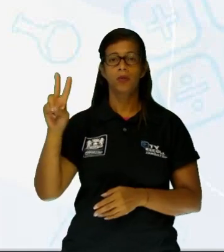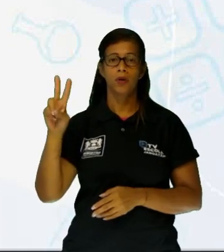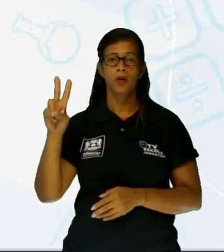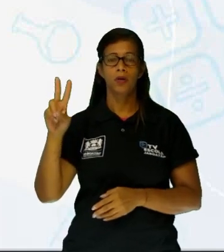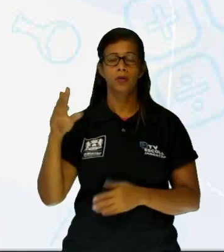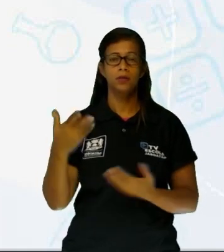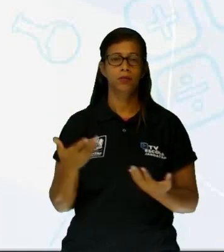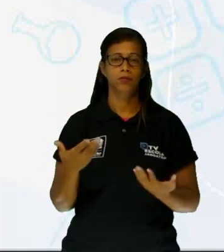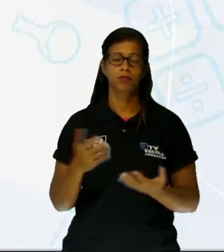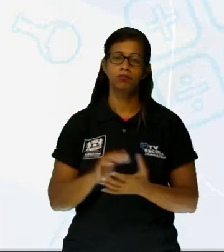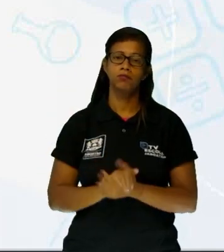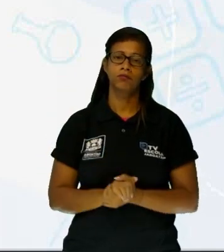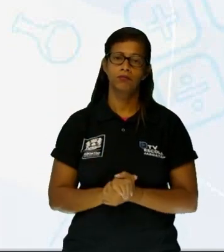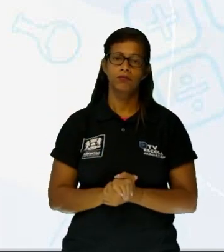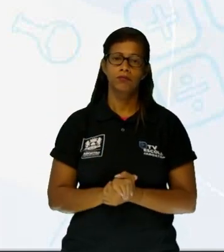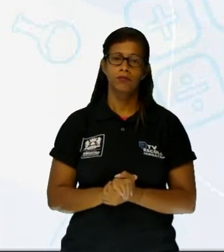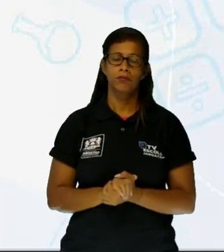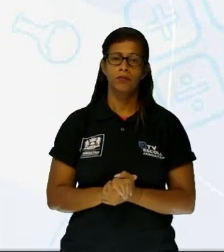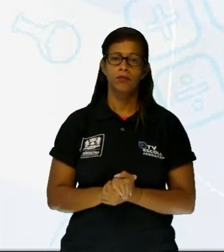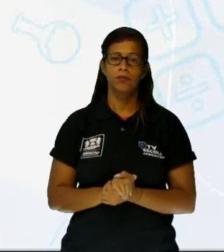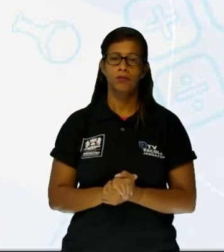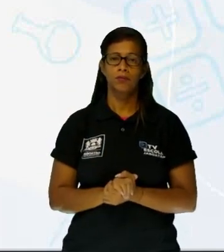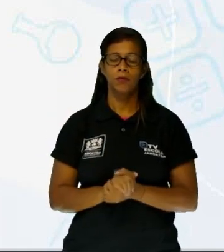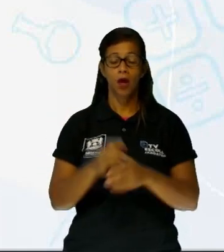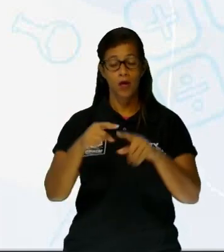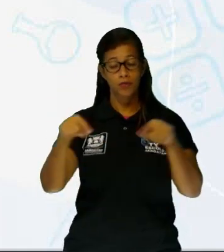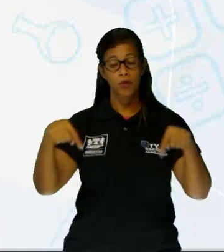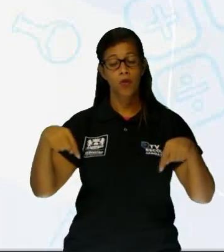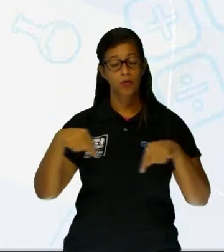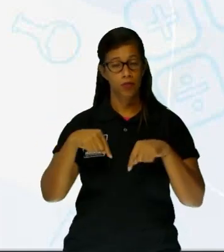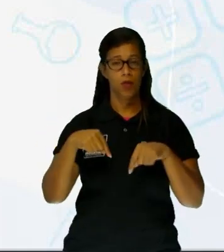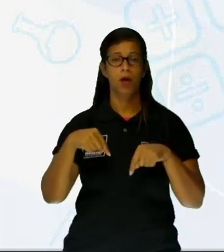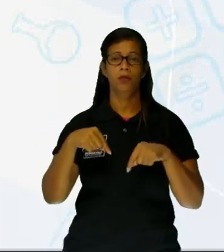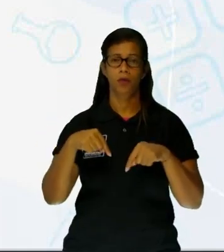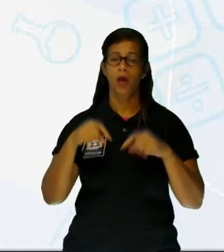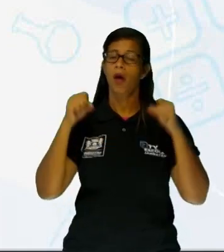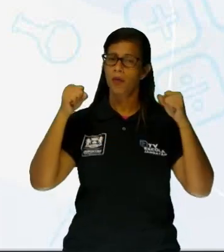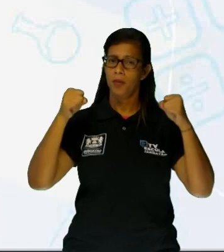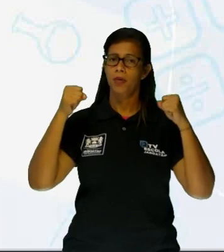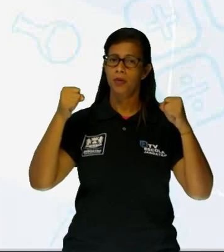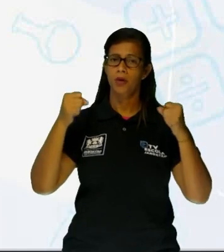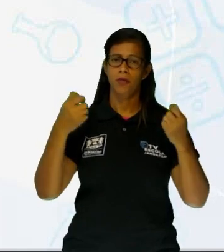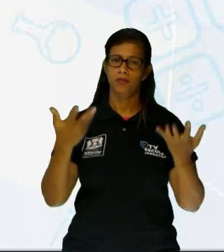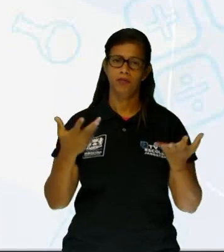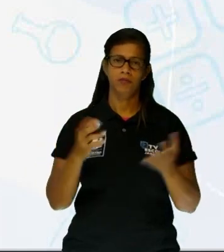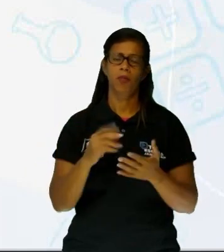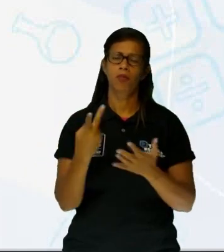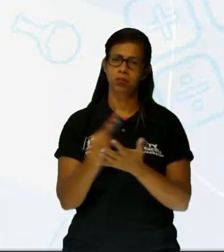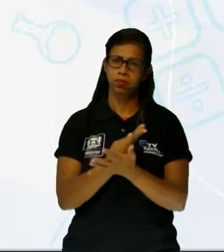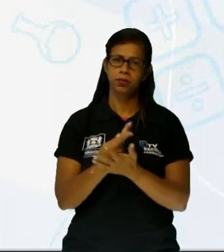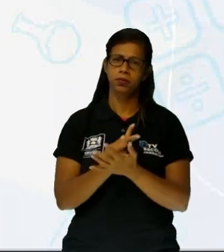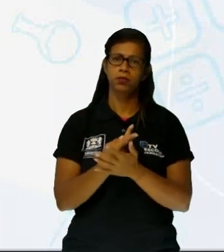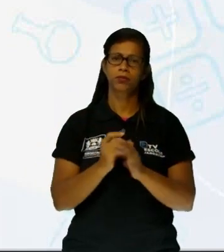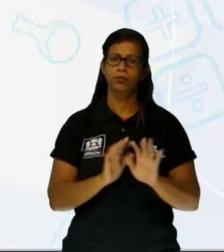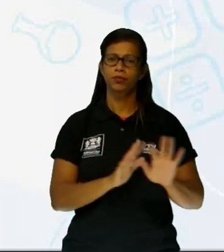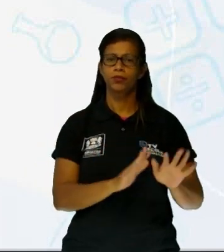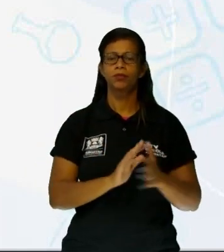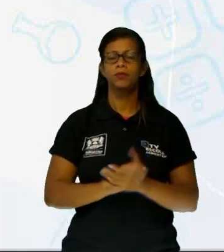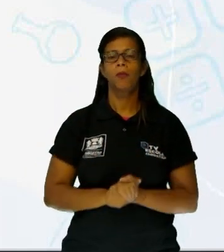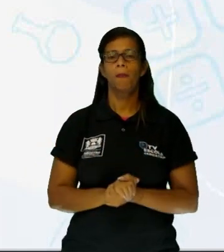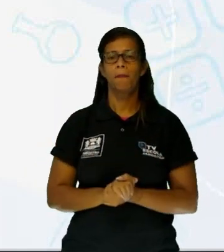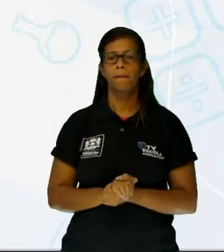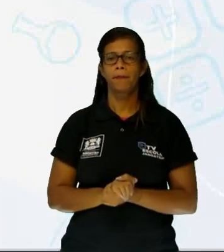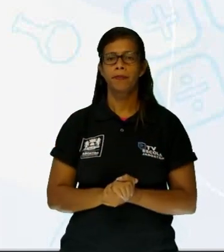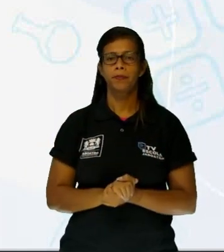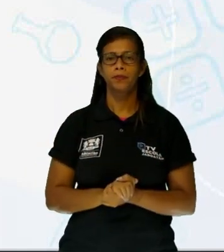nem aí, que não está ligando, né? E lá o espaço estava disponível para isso, para protestar. Então, não houve uma indiferença, né? Denuncia a omissão não